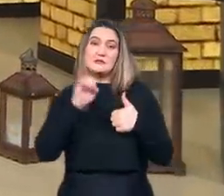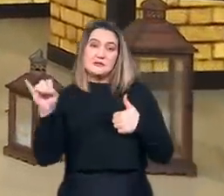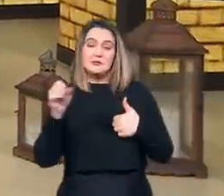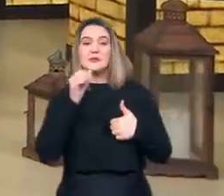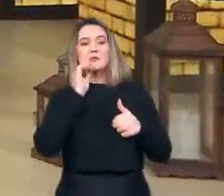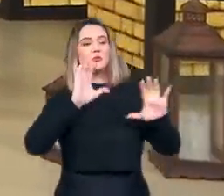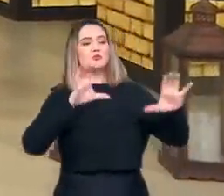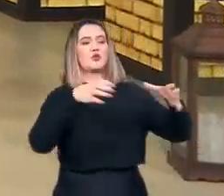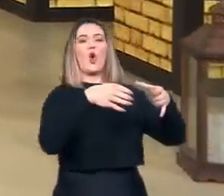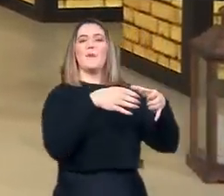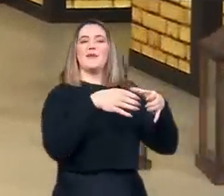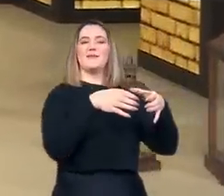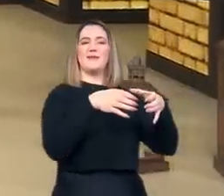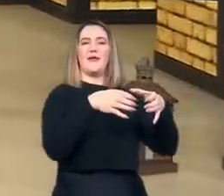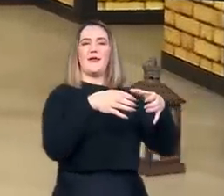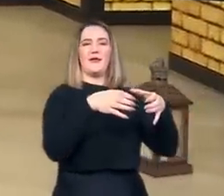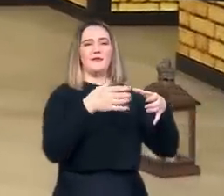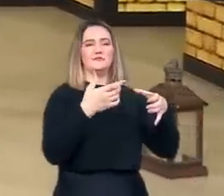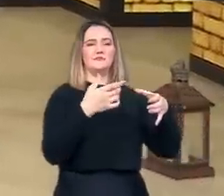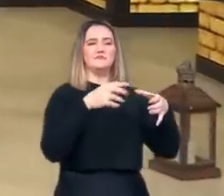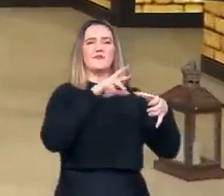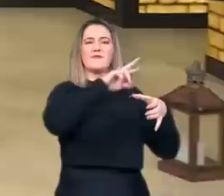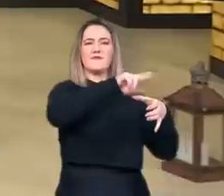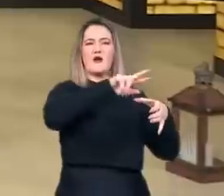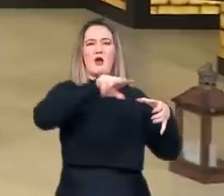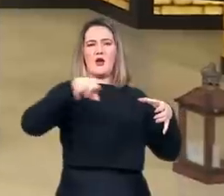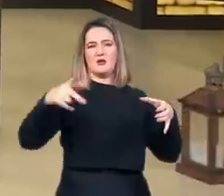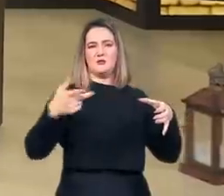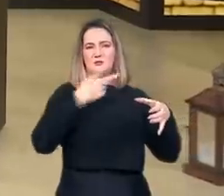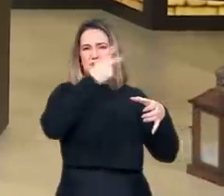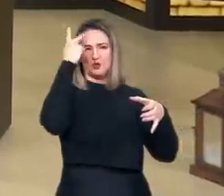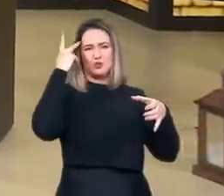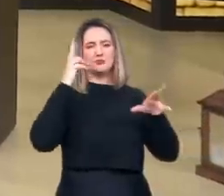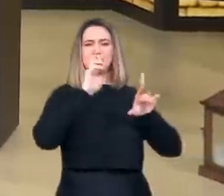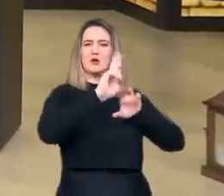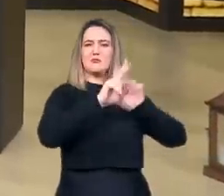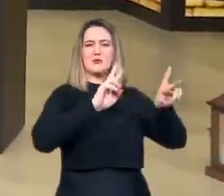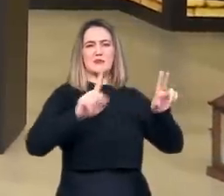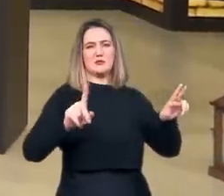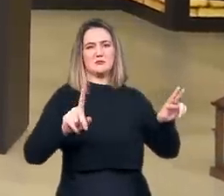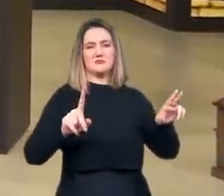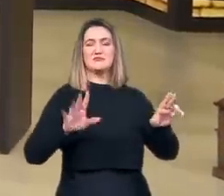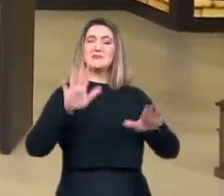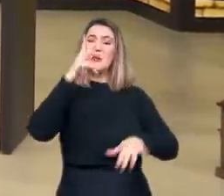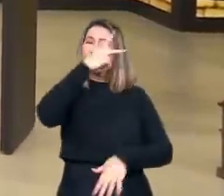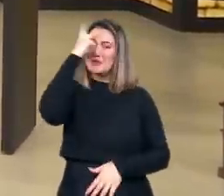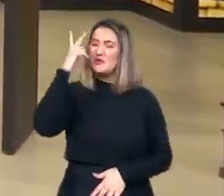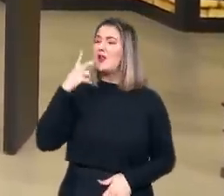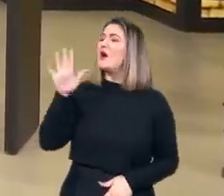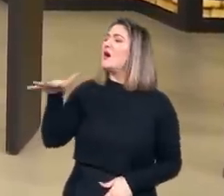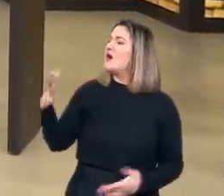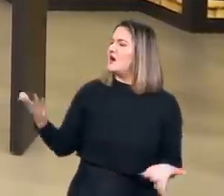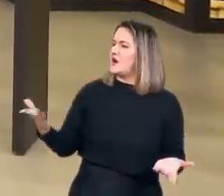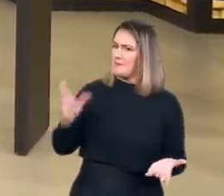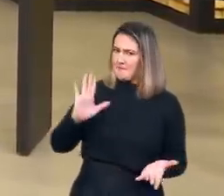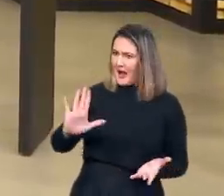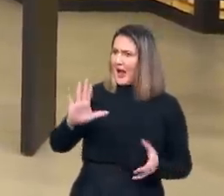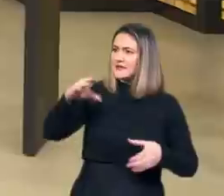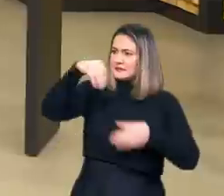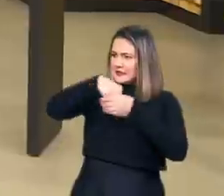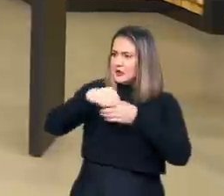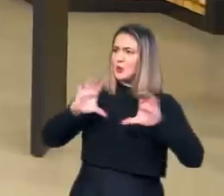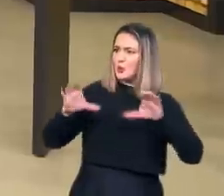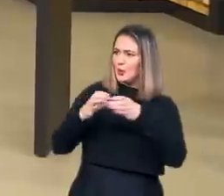elegido um comitê interconfessional ou não-confessional. Eu sei que alguém pode dizer, mas houve não